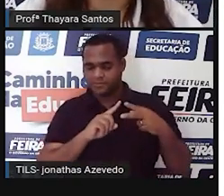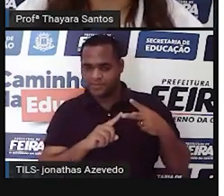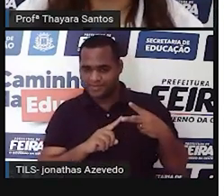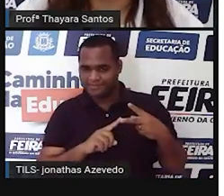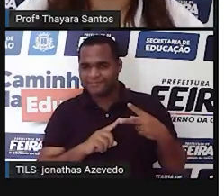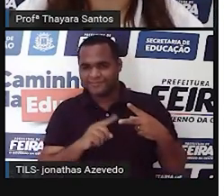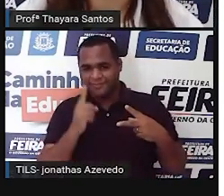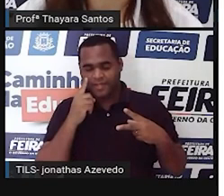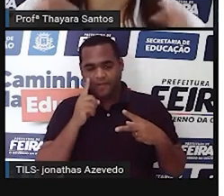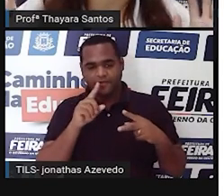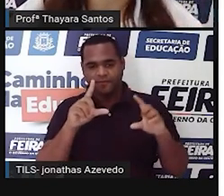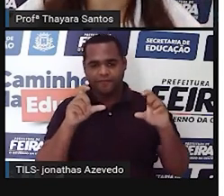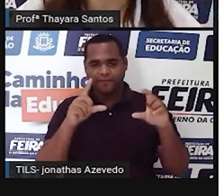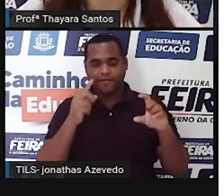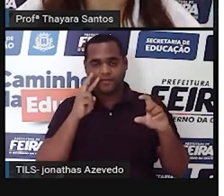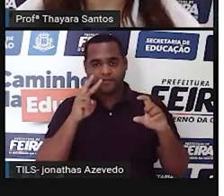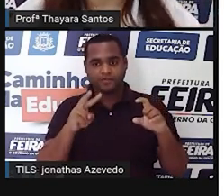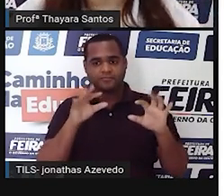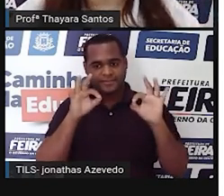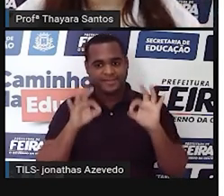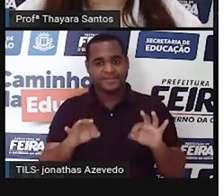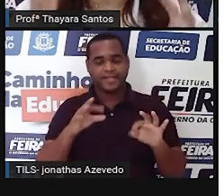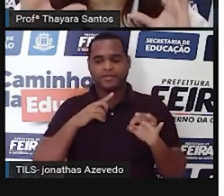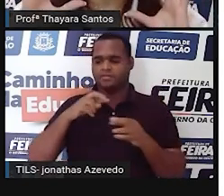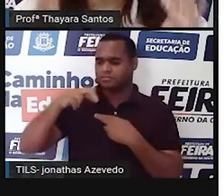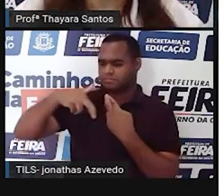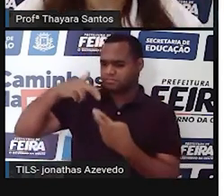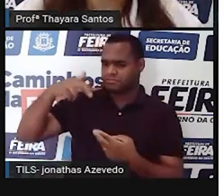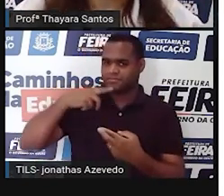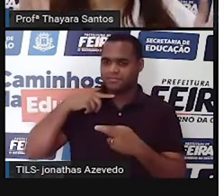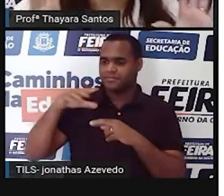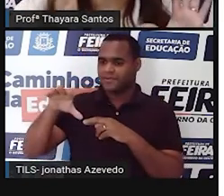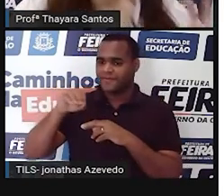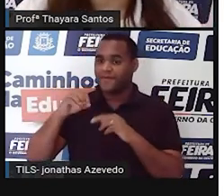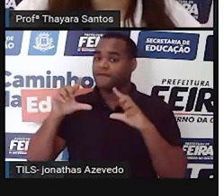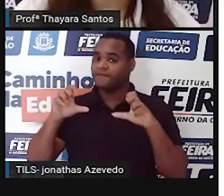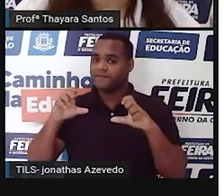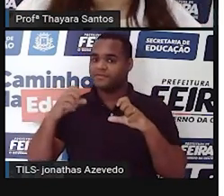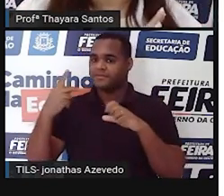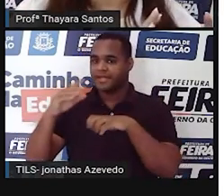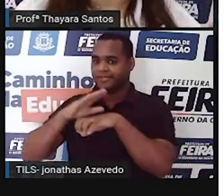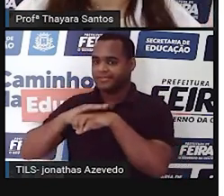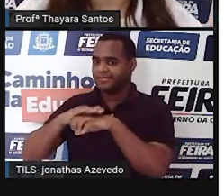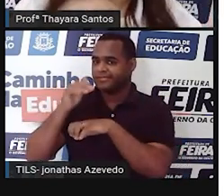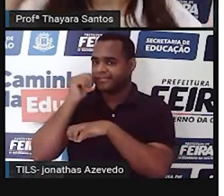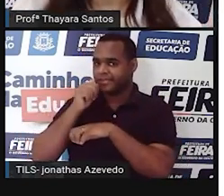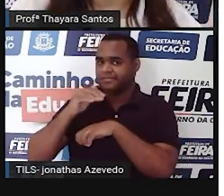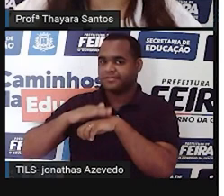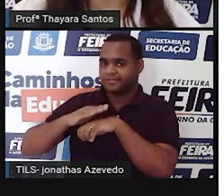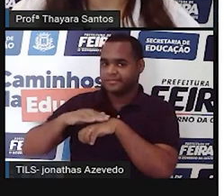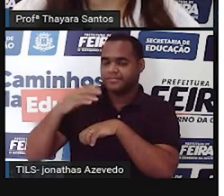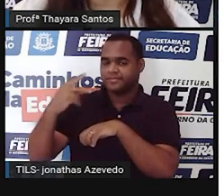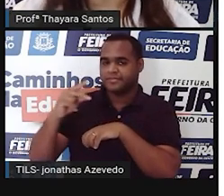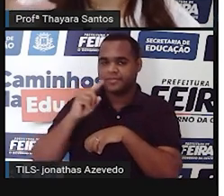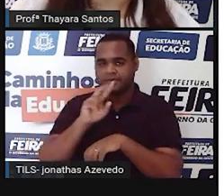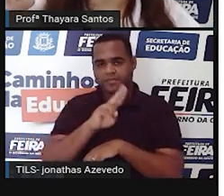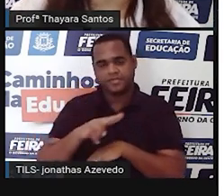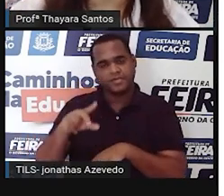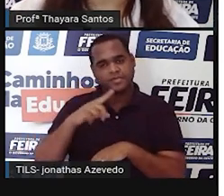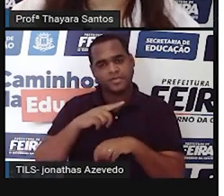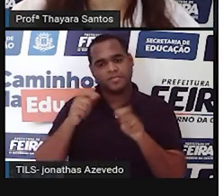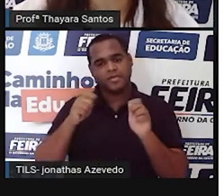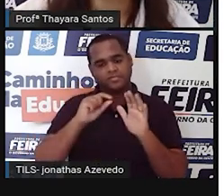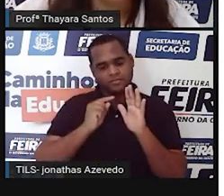viram essa foto, eles tiveram certeza que era aquilo. Então, eles pegaram aquela foto da Rosalind Franklin para utilizar, para